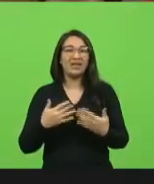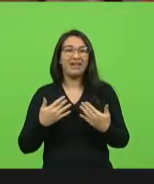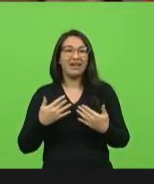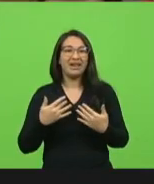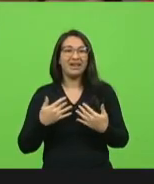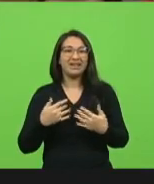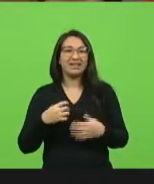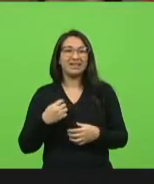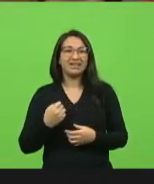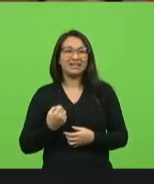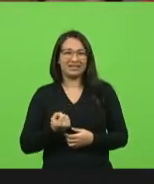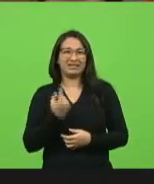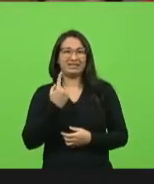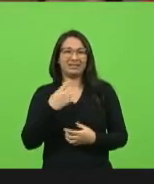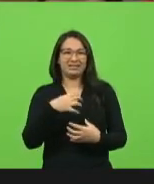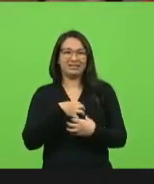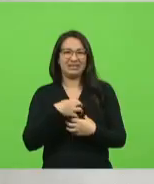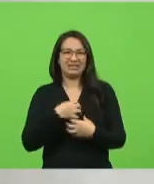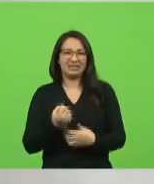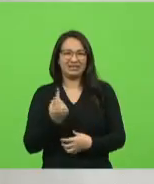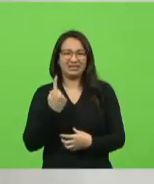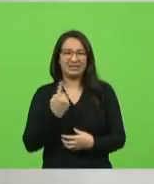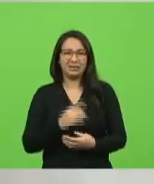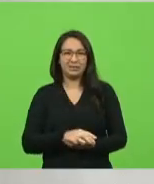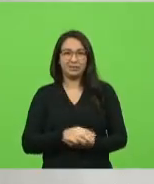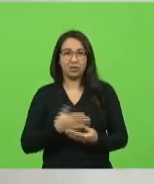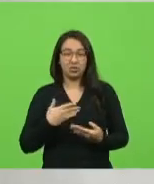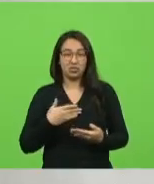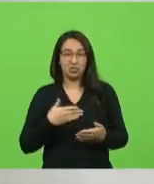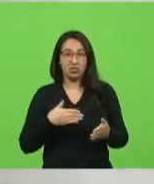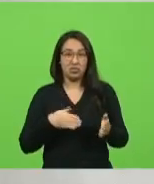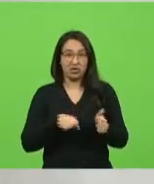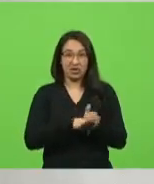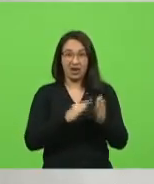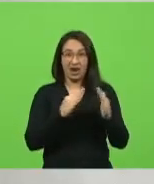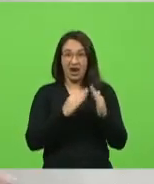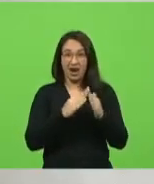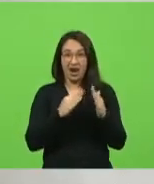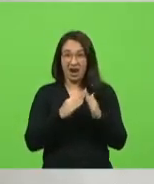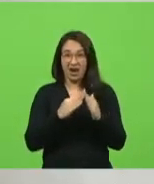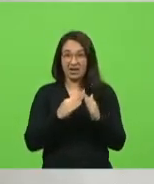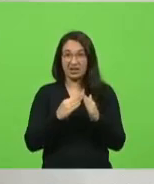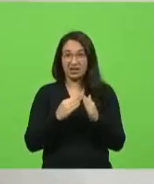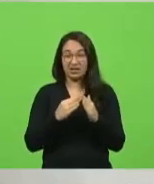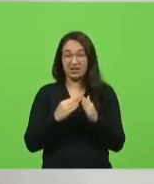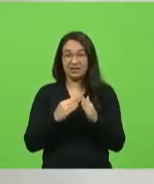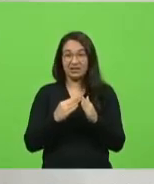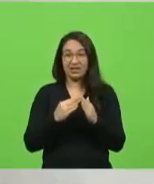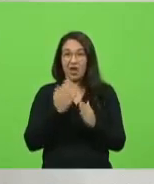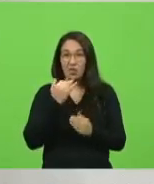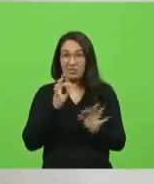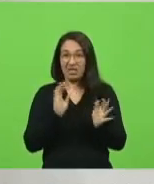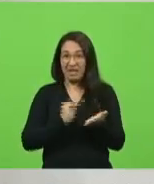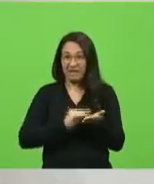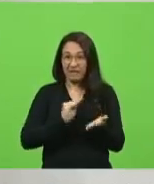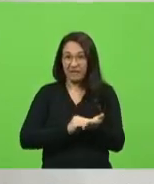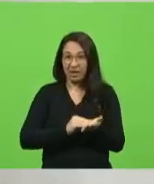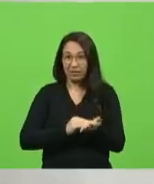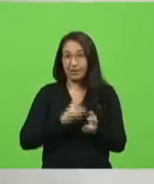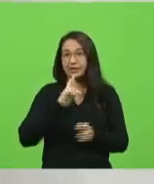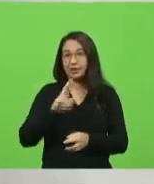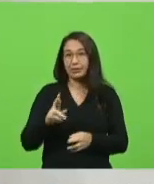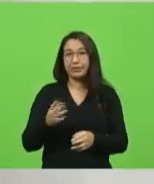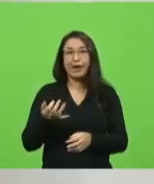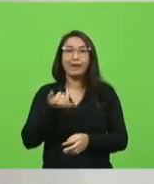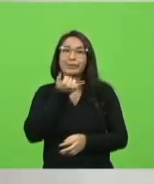Mais um minuto para concluir, deputado. Quando eu chegar em casa e minha família perguntar, pai, cadê a comida? Tu fala assim, filhos, desculpa, mas eu estou me sentindo desconfortável com